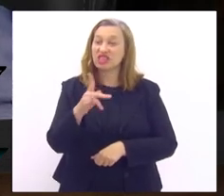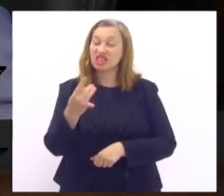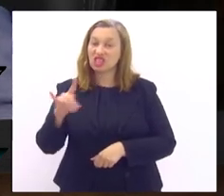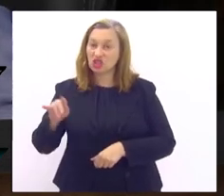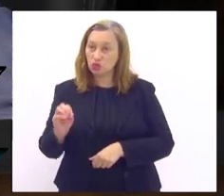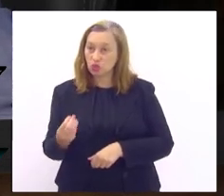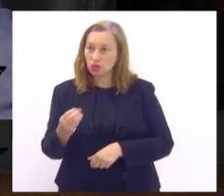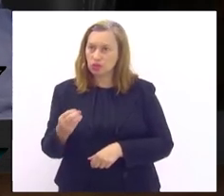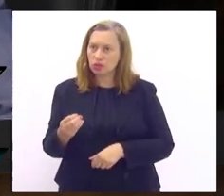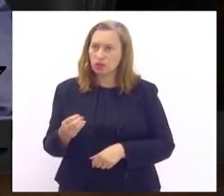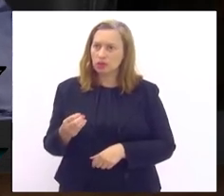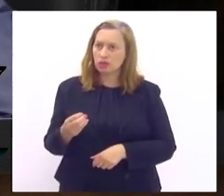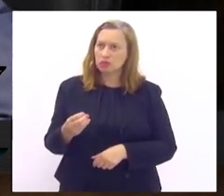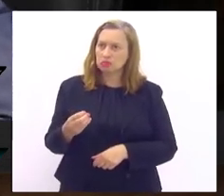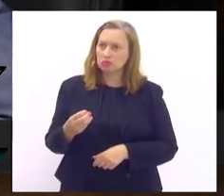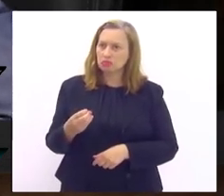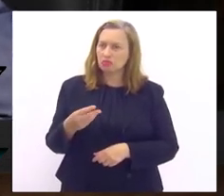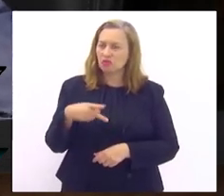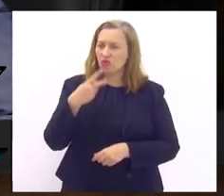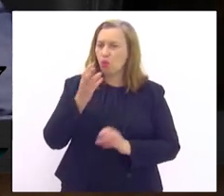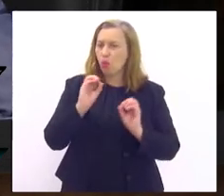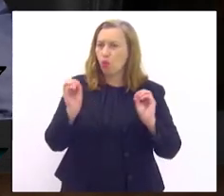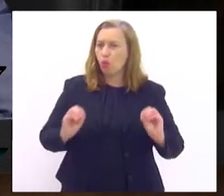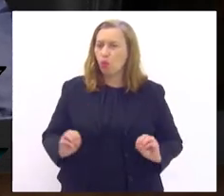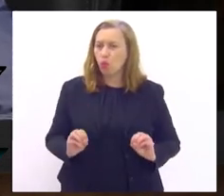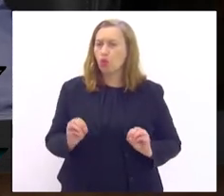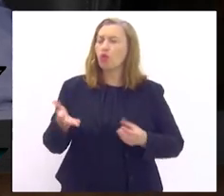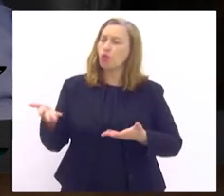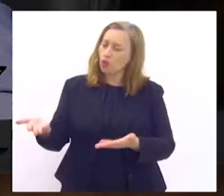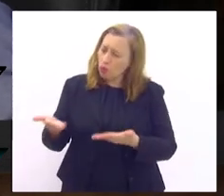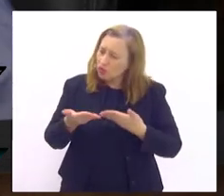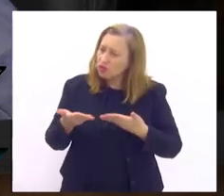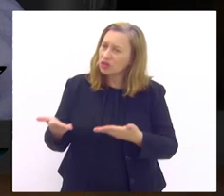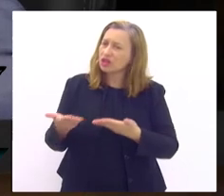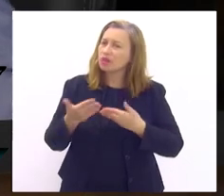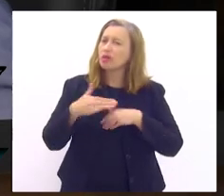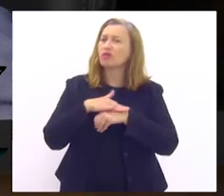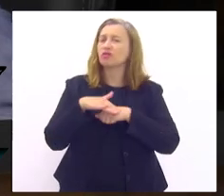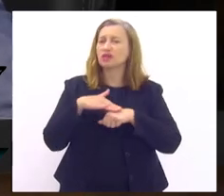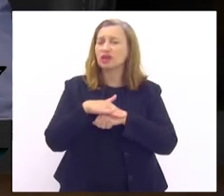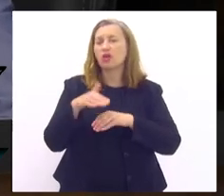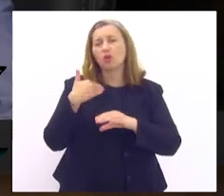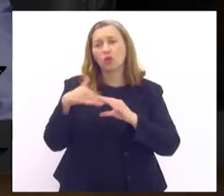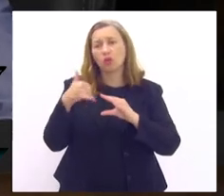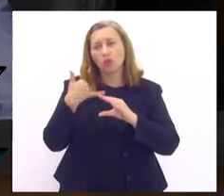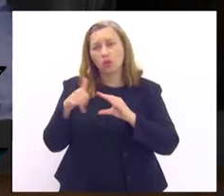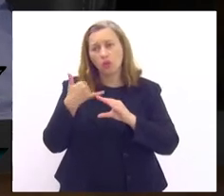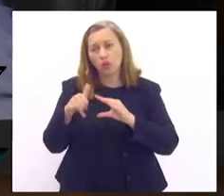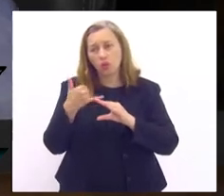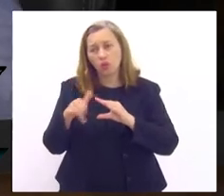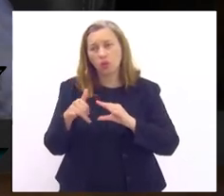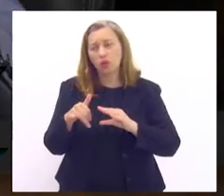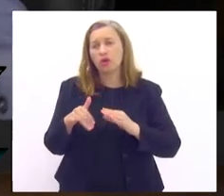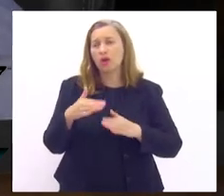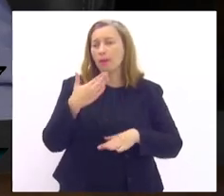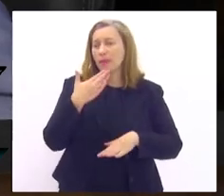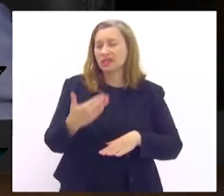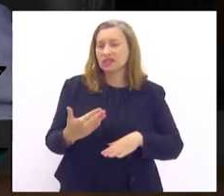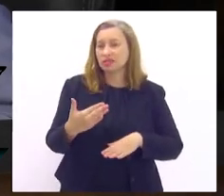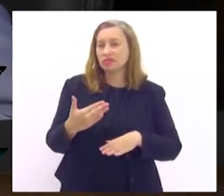Luizinho nem deu atenção chamei o doutor Luizinho mandei o whatsapp mandamos petição